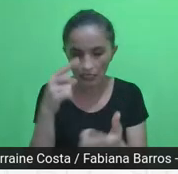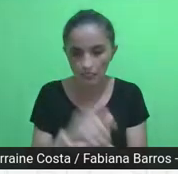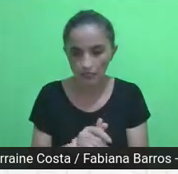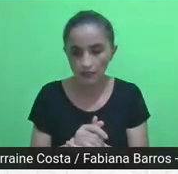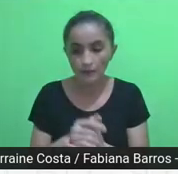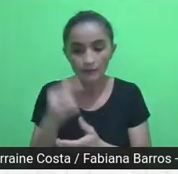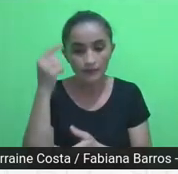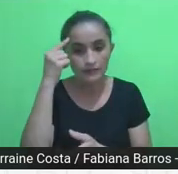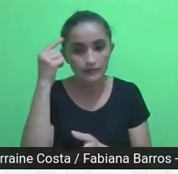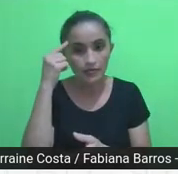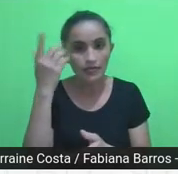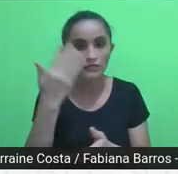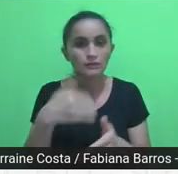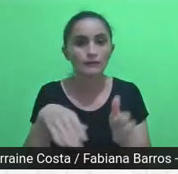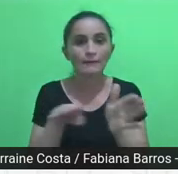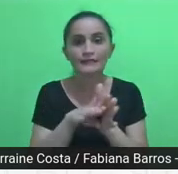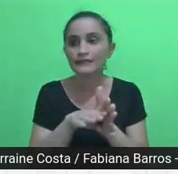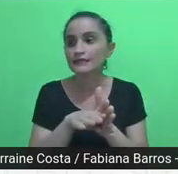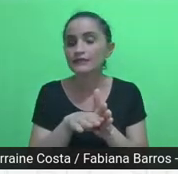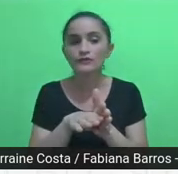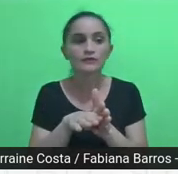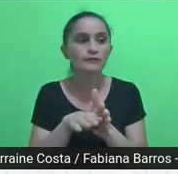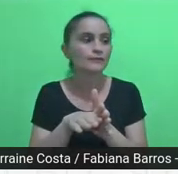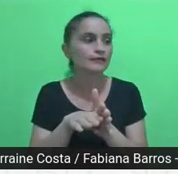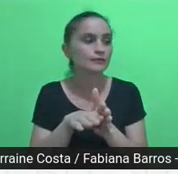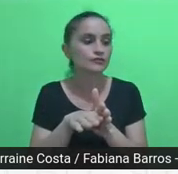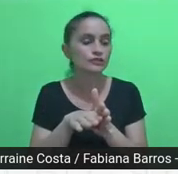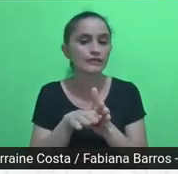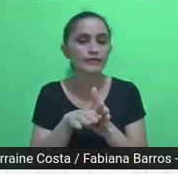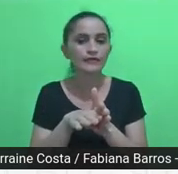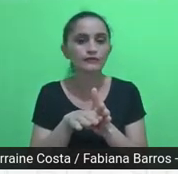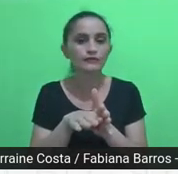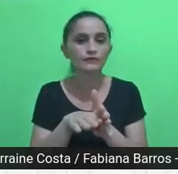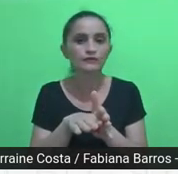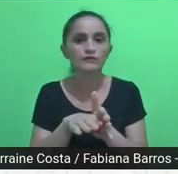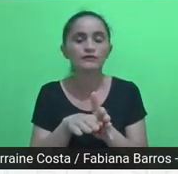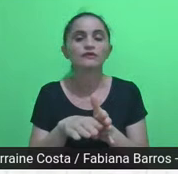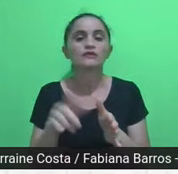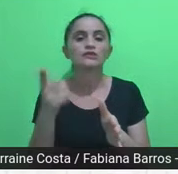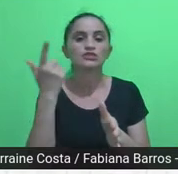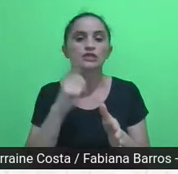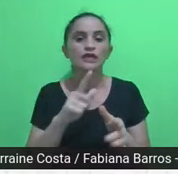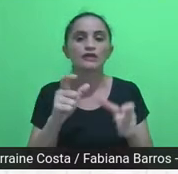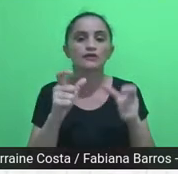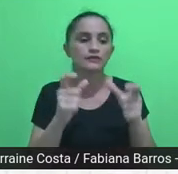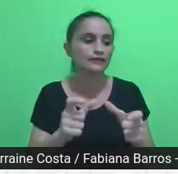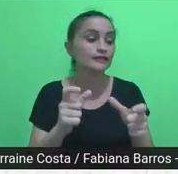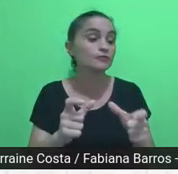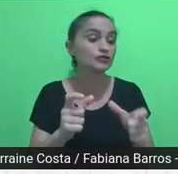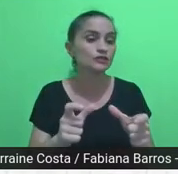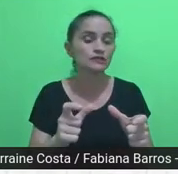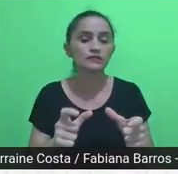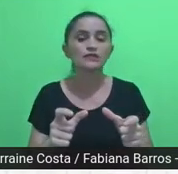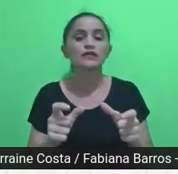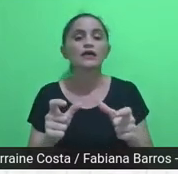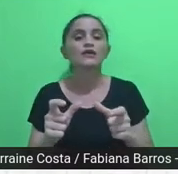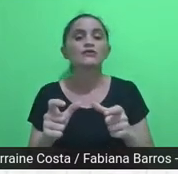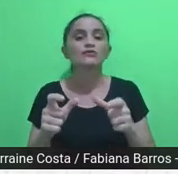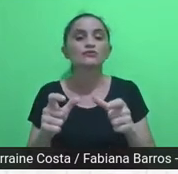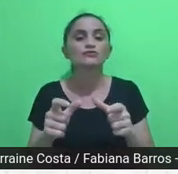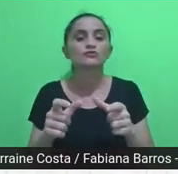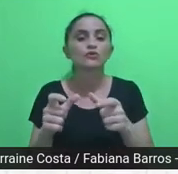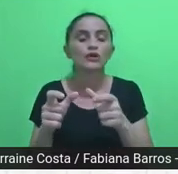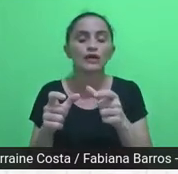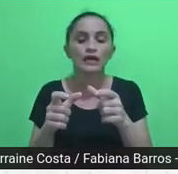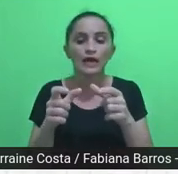onde o Estado não chega. Bom, a segunda referência, que essa já foi faladíssima aqui, foi a da lei